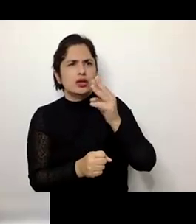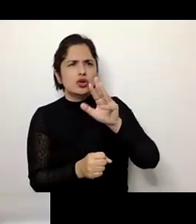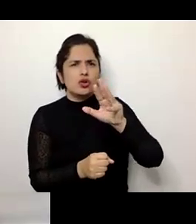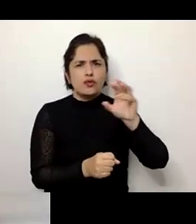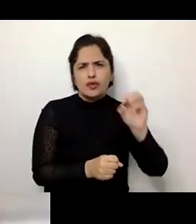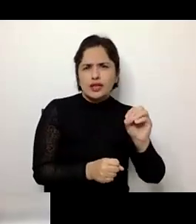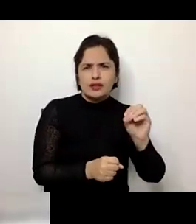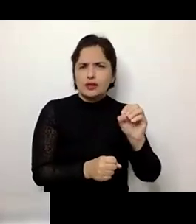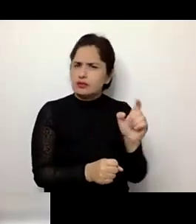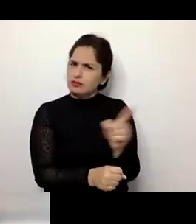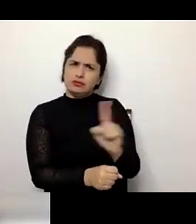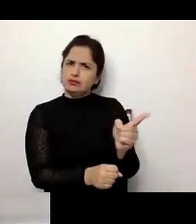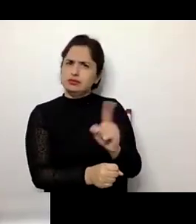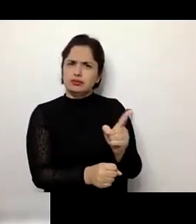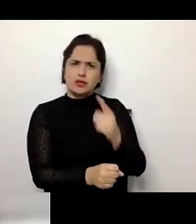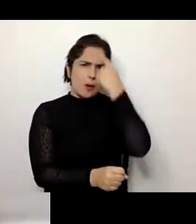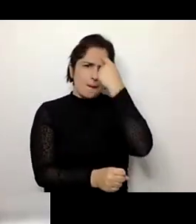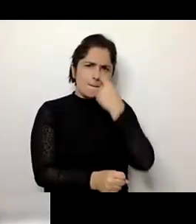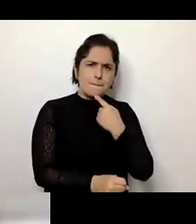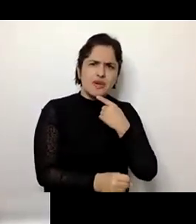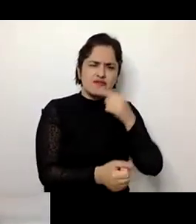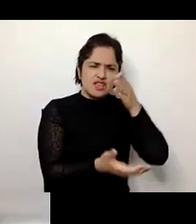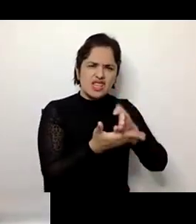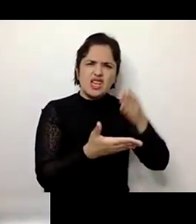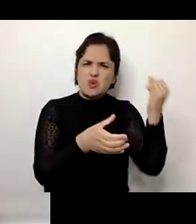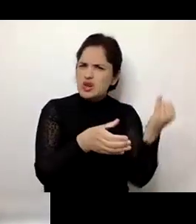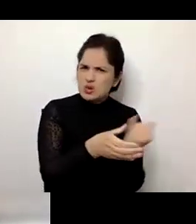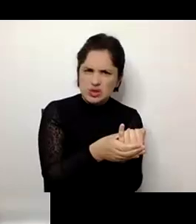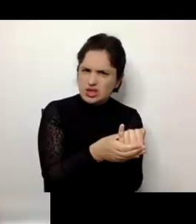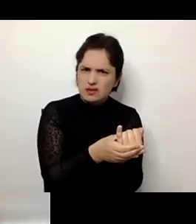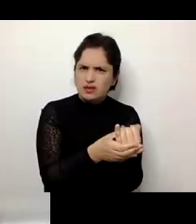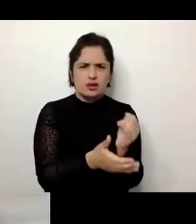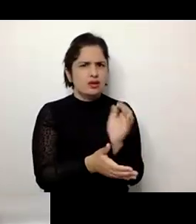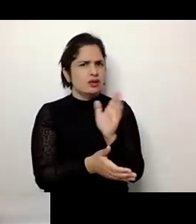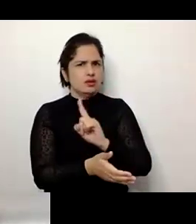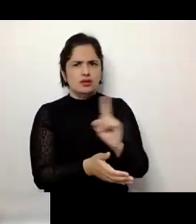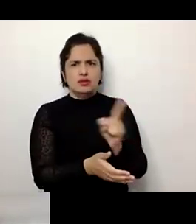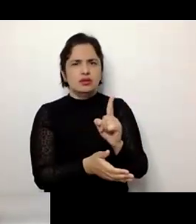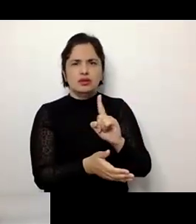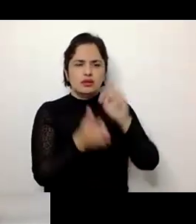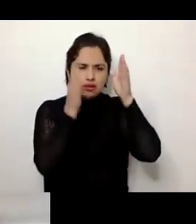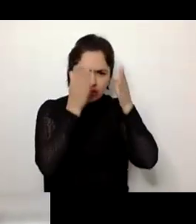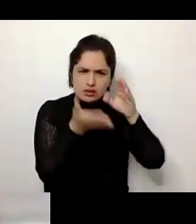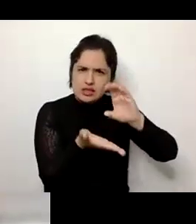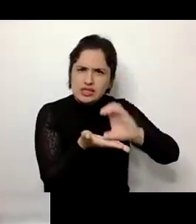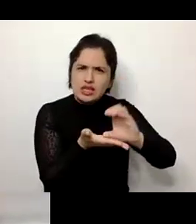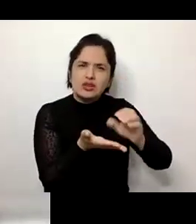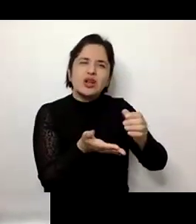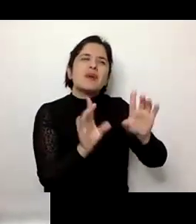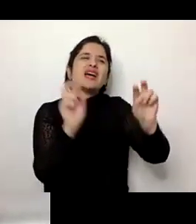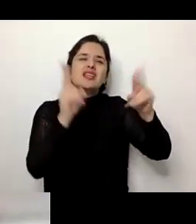então, não era ainda um perfil de escola inclusiva, nós ainda tínhamos como centro mais assistencial,